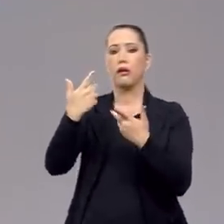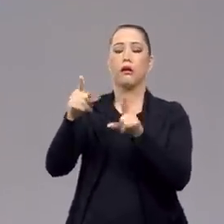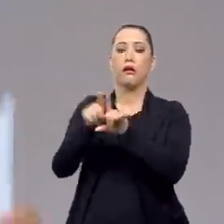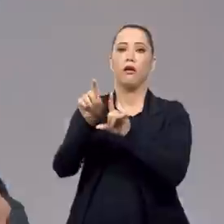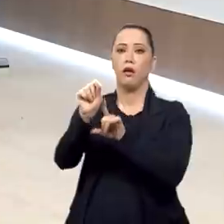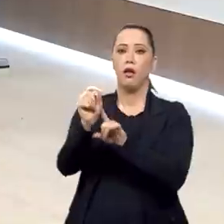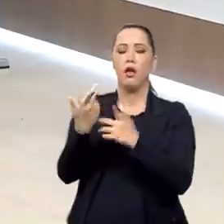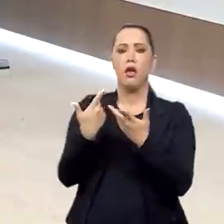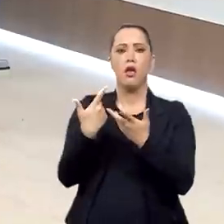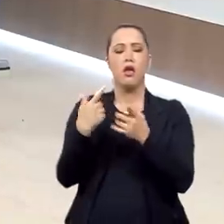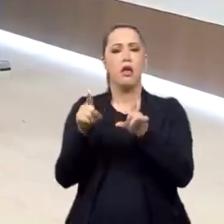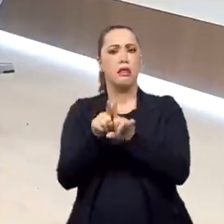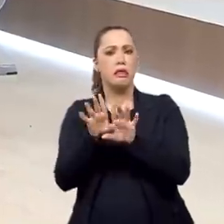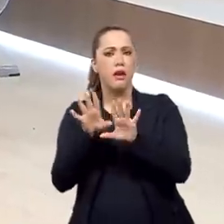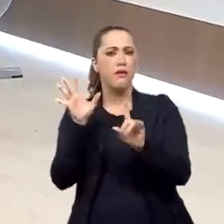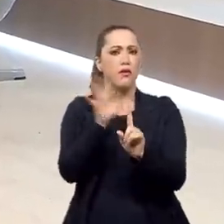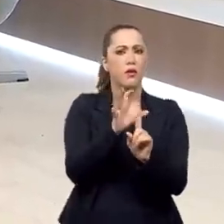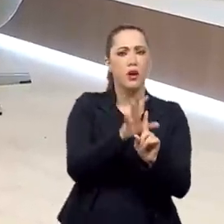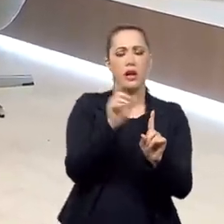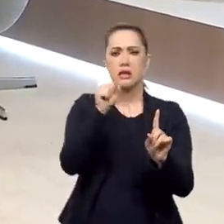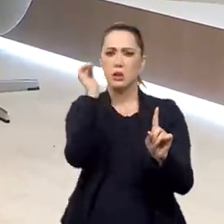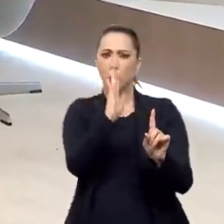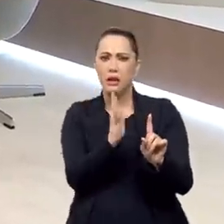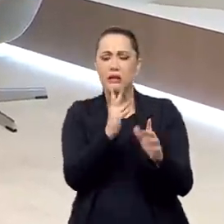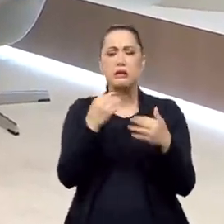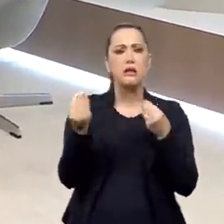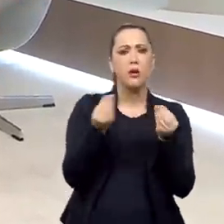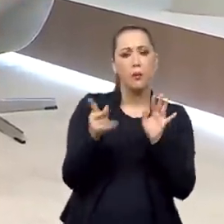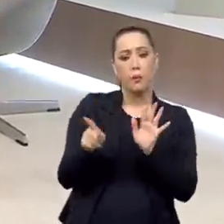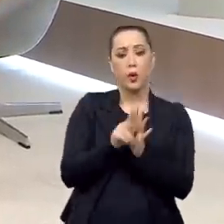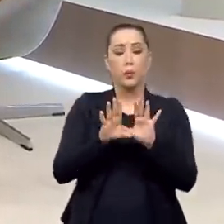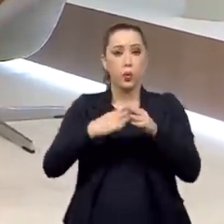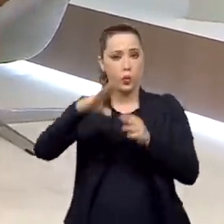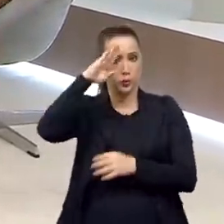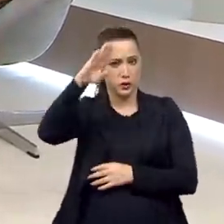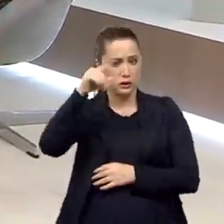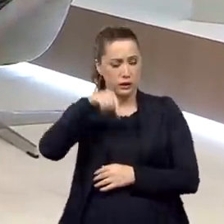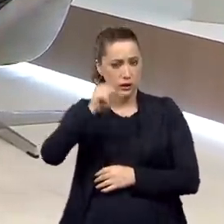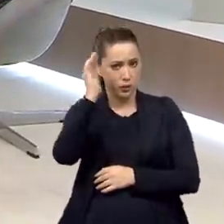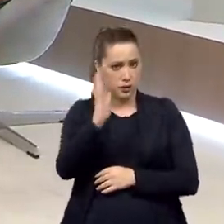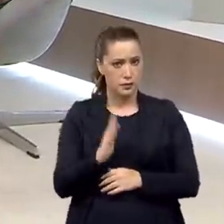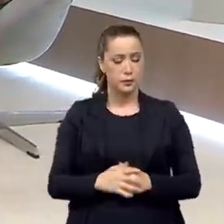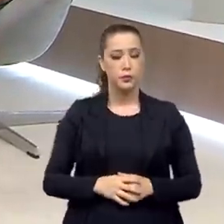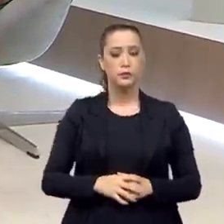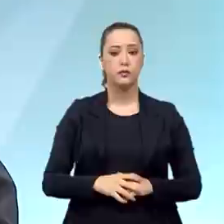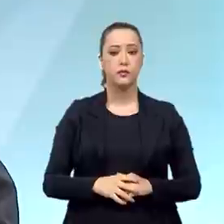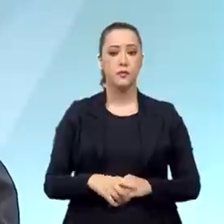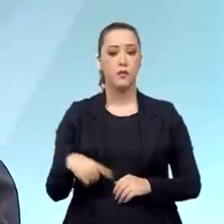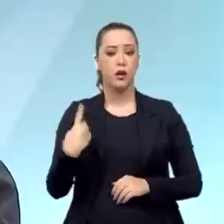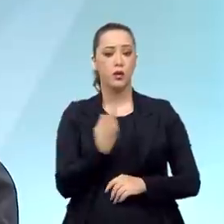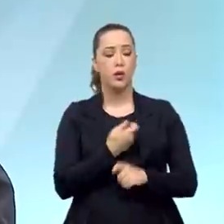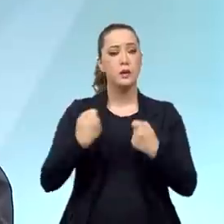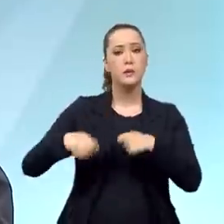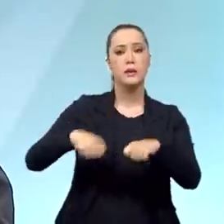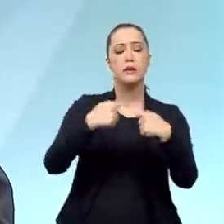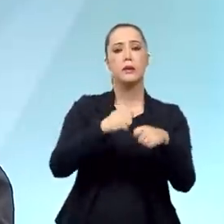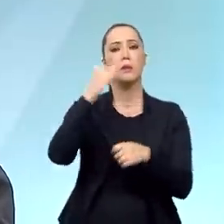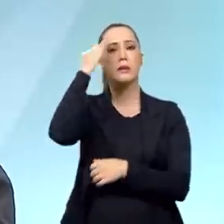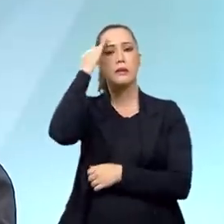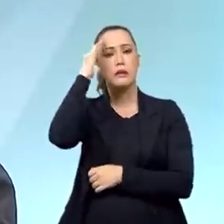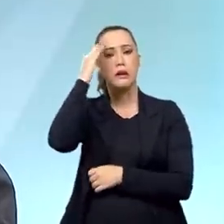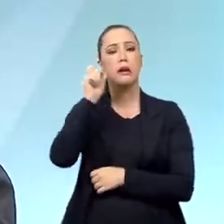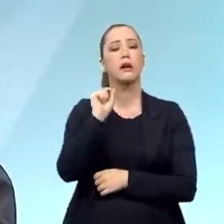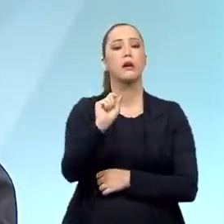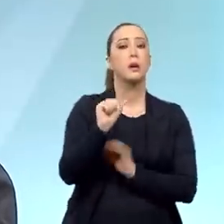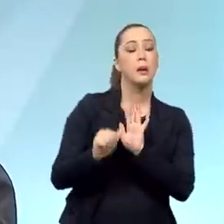aconteceu. Teve pressão interna, inclusive dos militares ou da própria população na época? Bom, nós devemos entender que, primeiro,